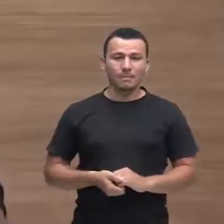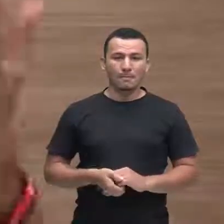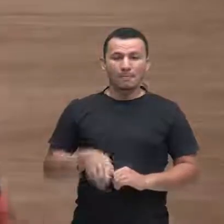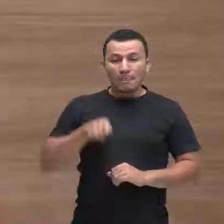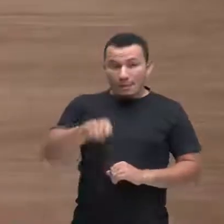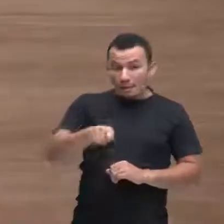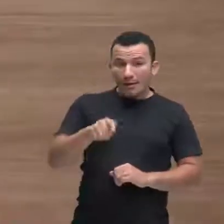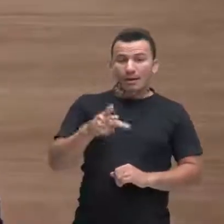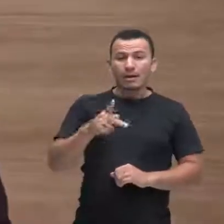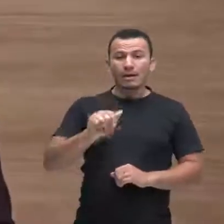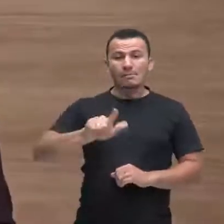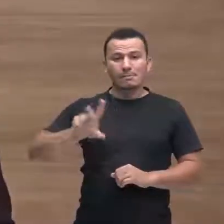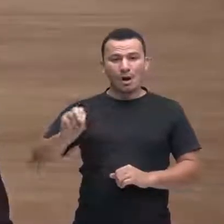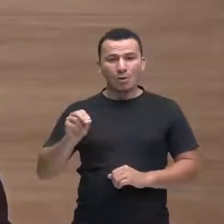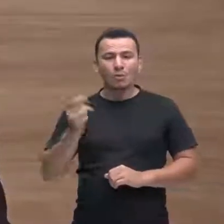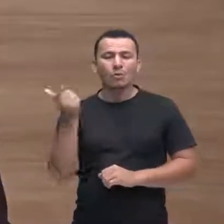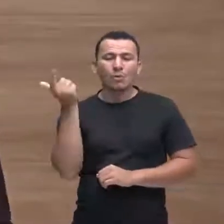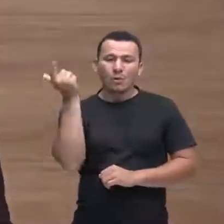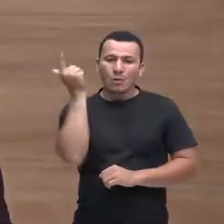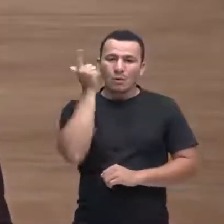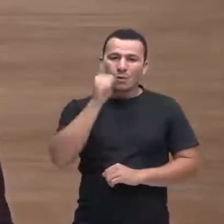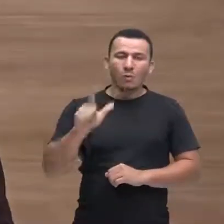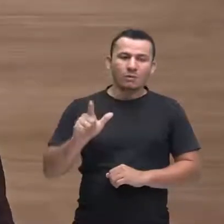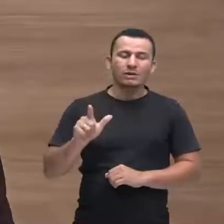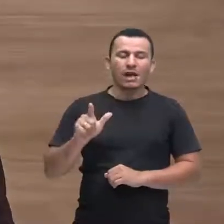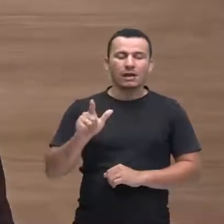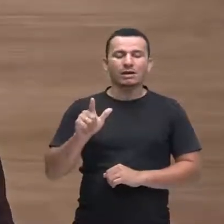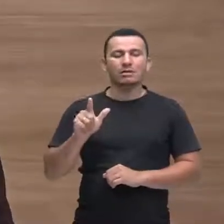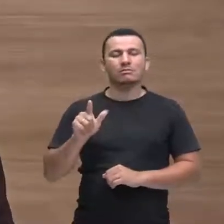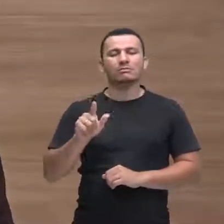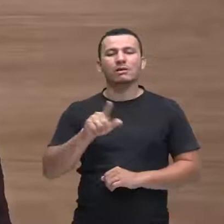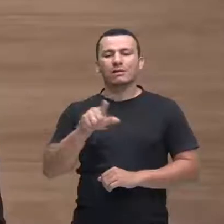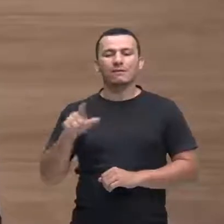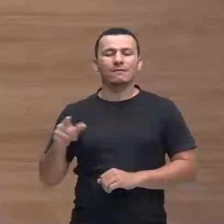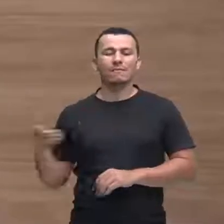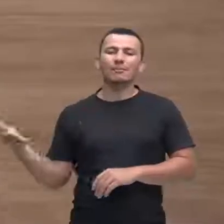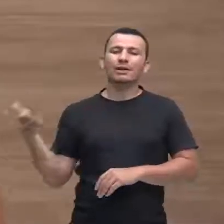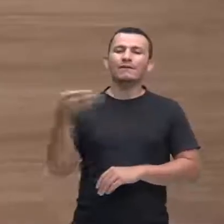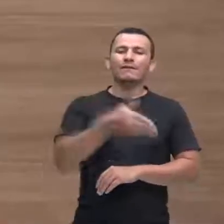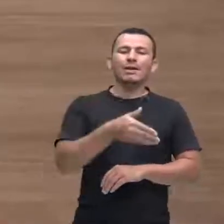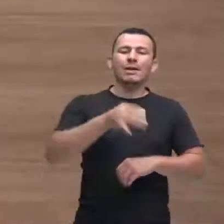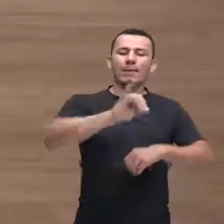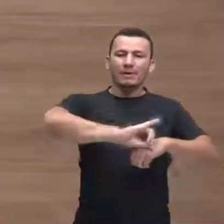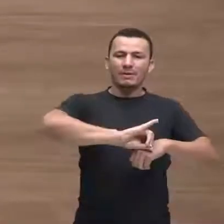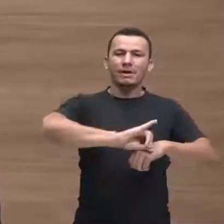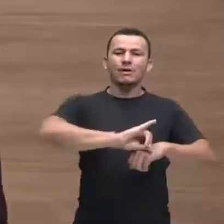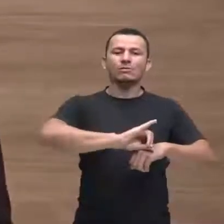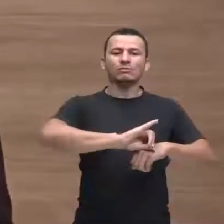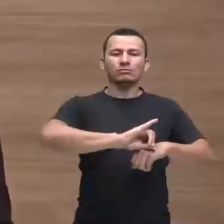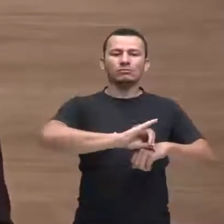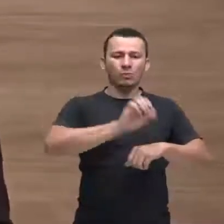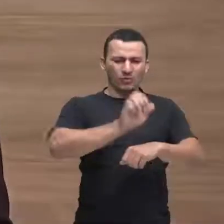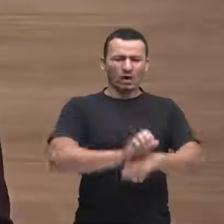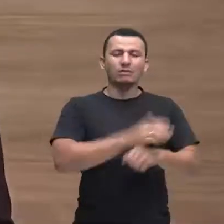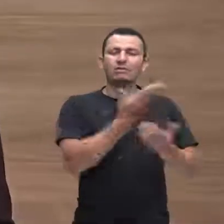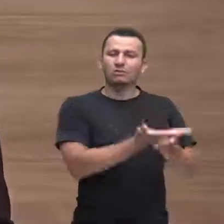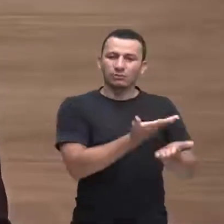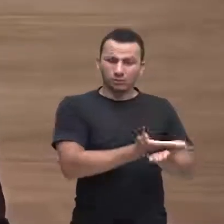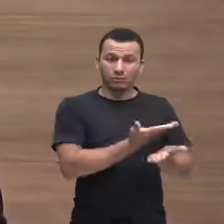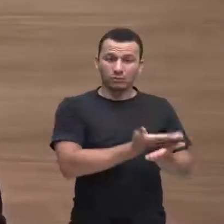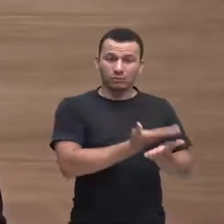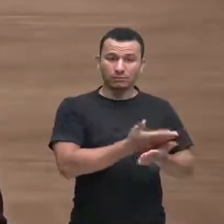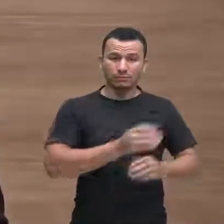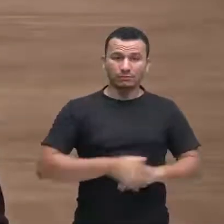sai mandado para a capital do estado para estudar e